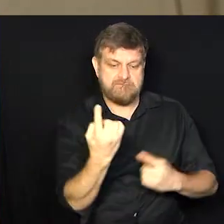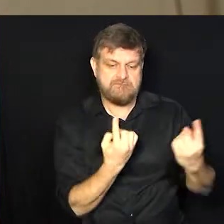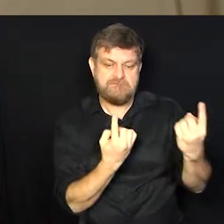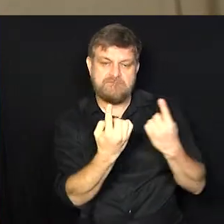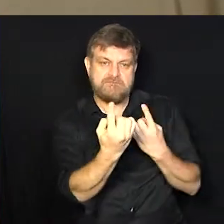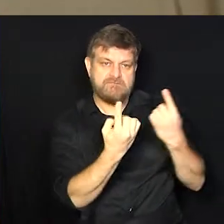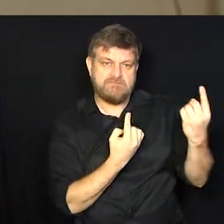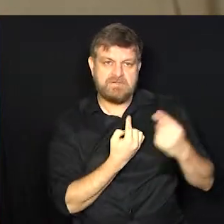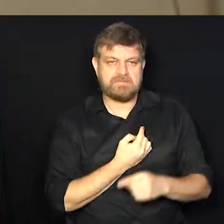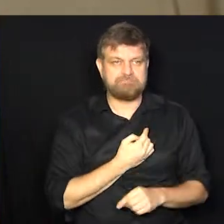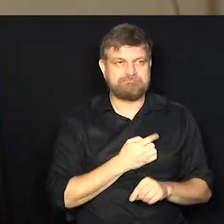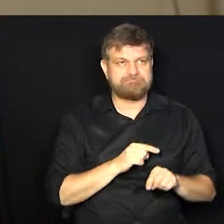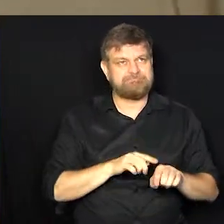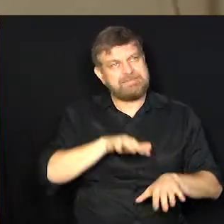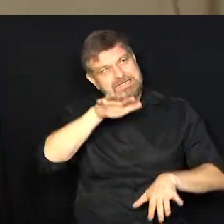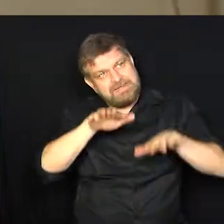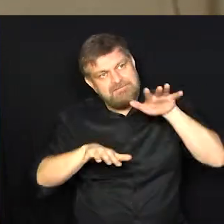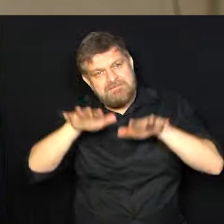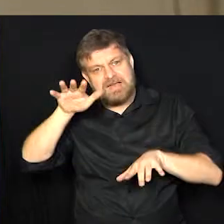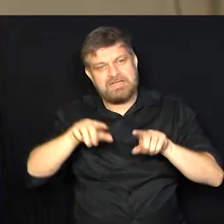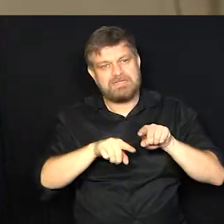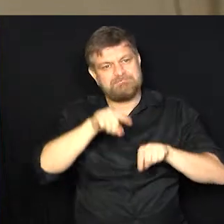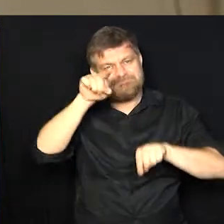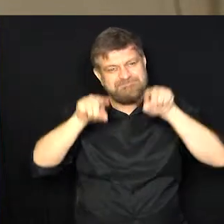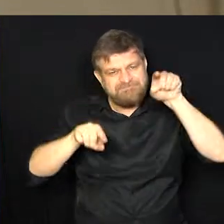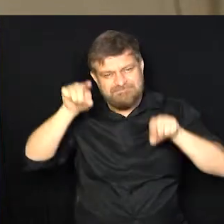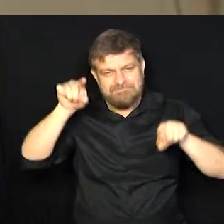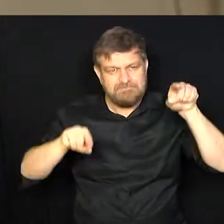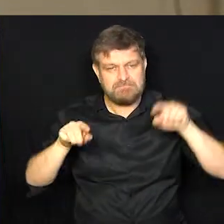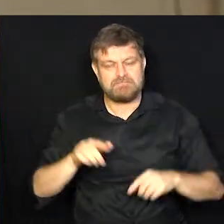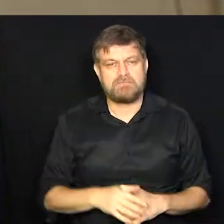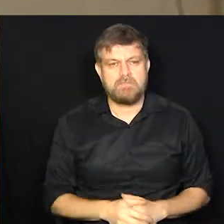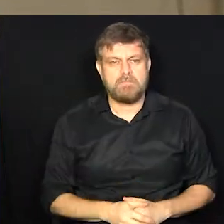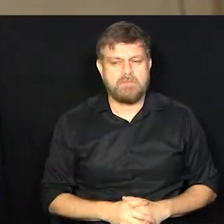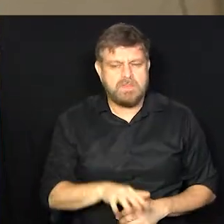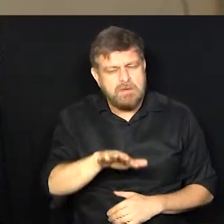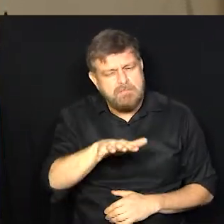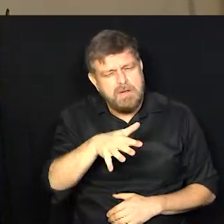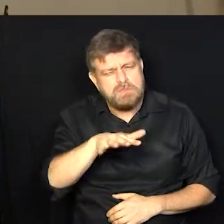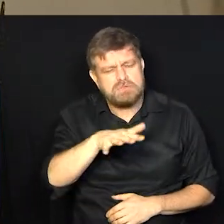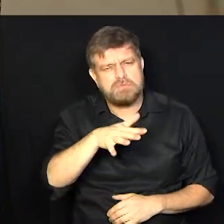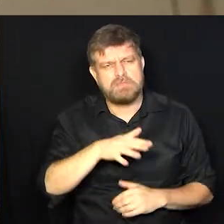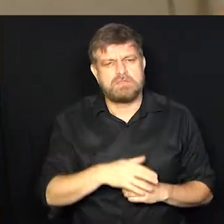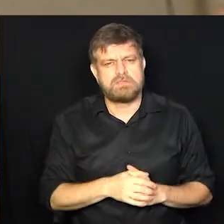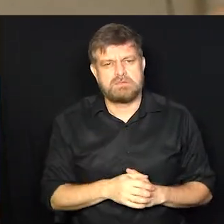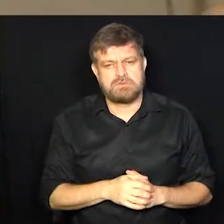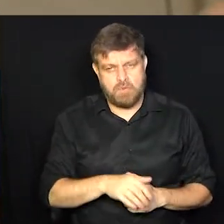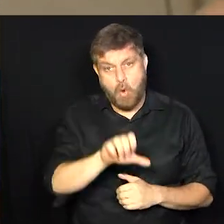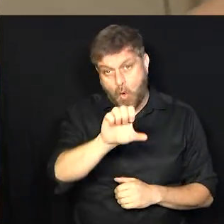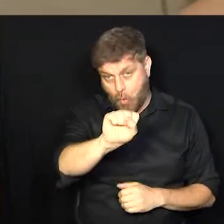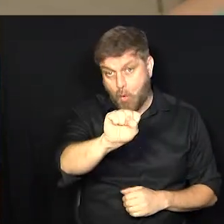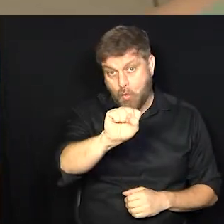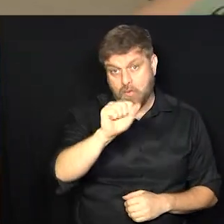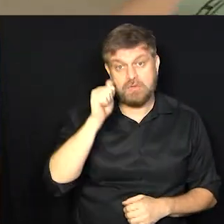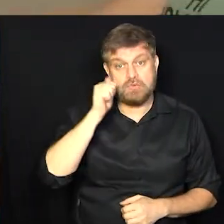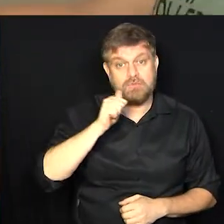Então, varia muito. Porque eu exerço... Uma média. Outras funções. Mas, umas oito.